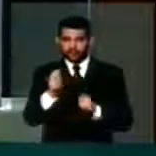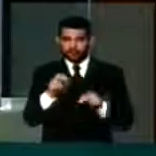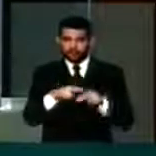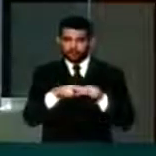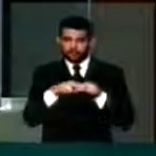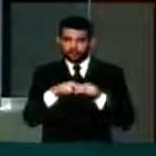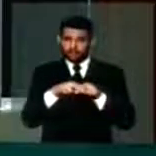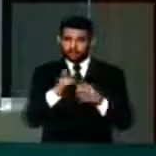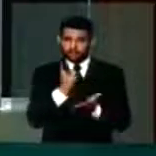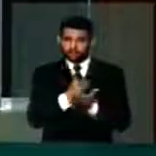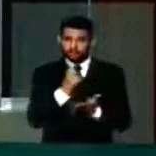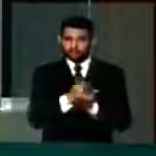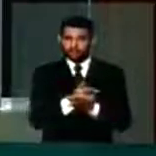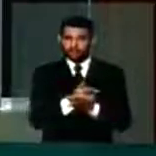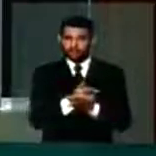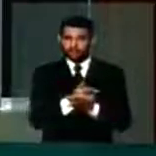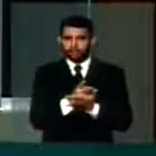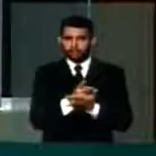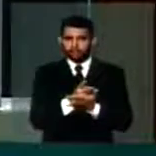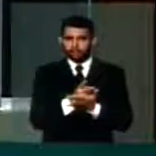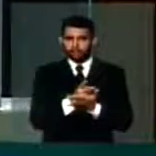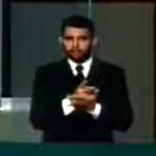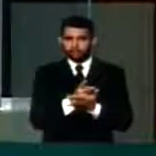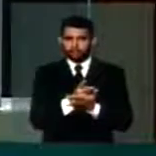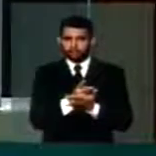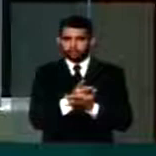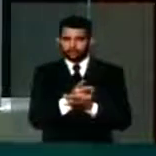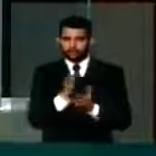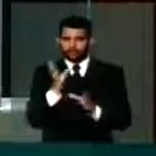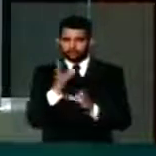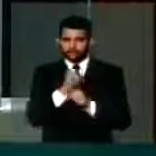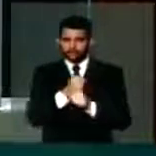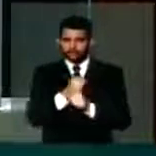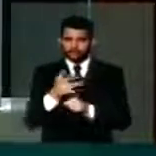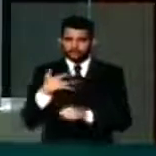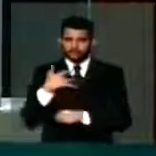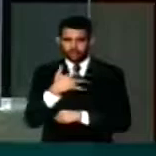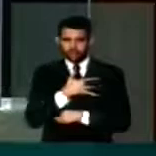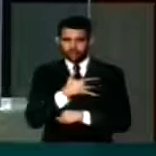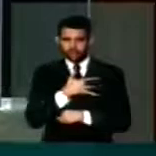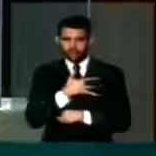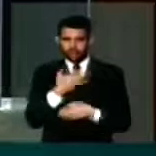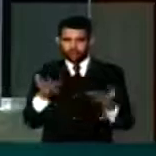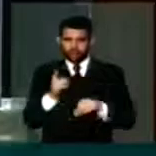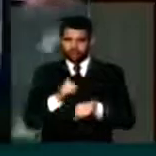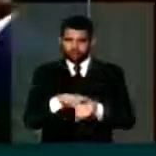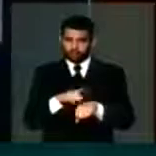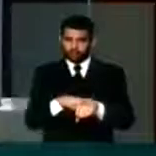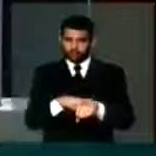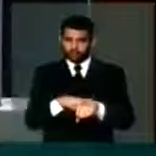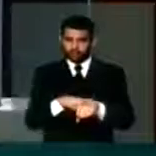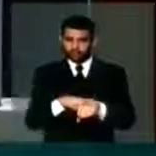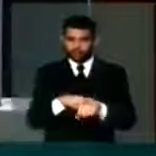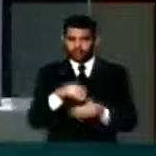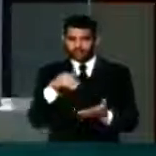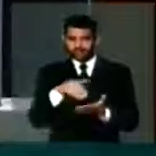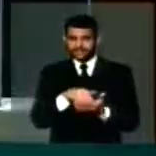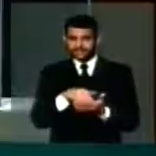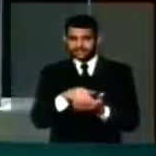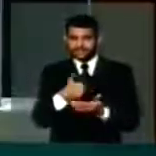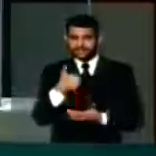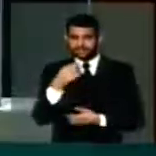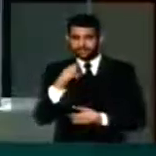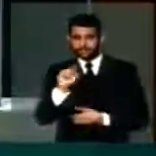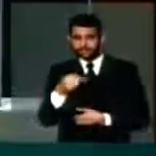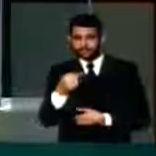pelo menos mantém, entende, o orçamento da saúde neste momento, que atingiria